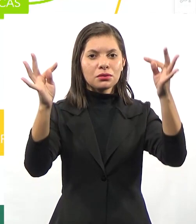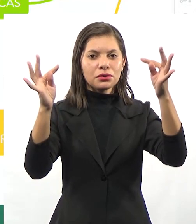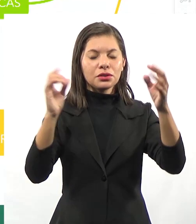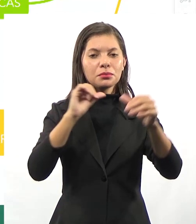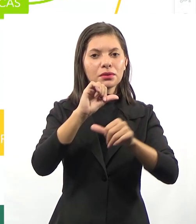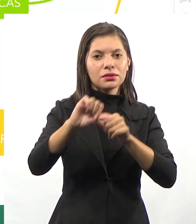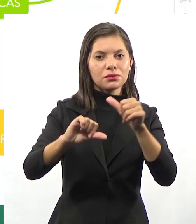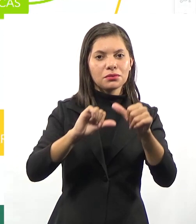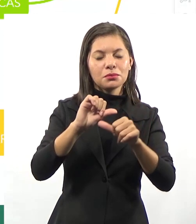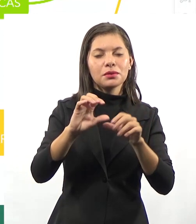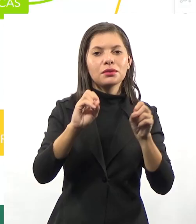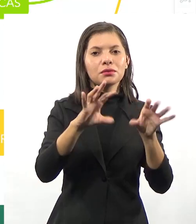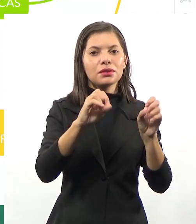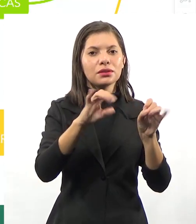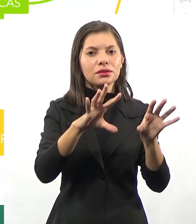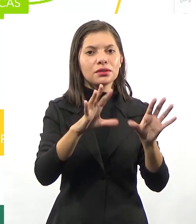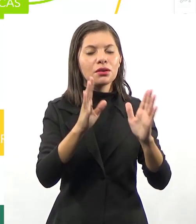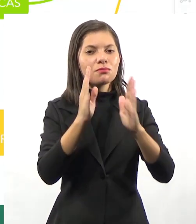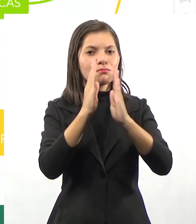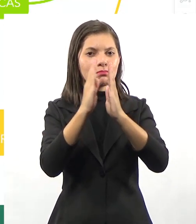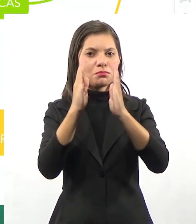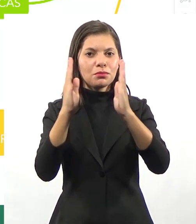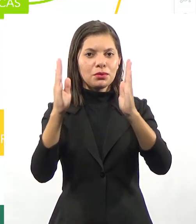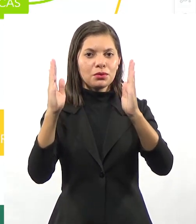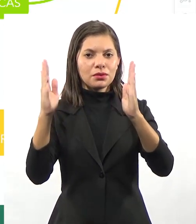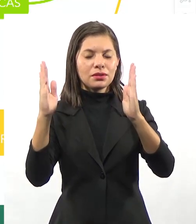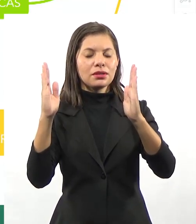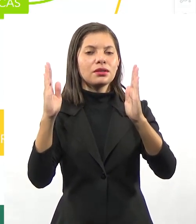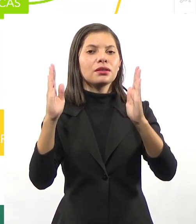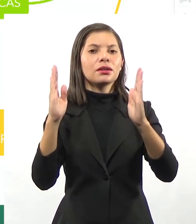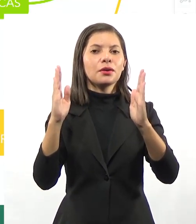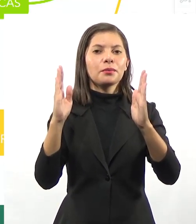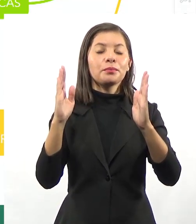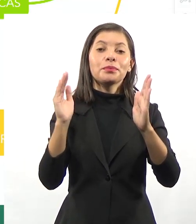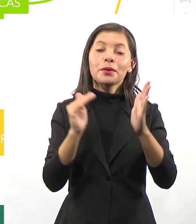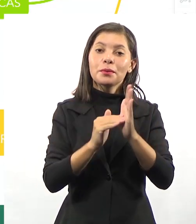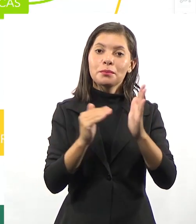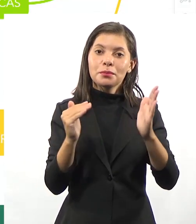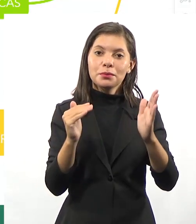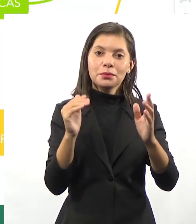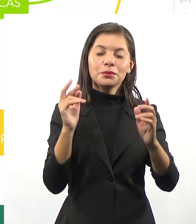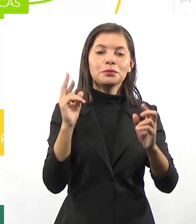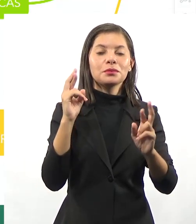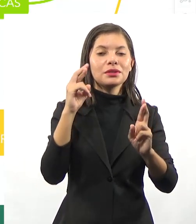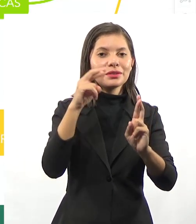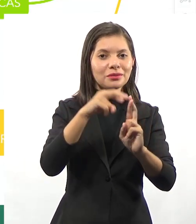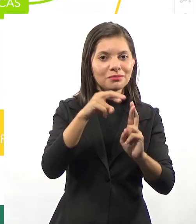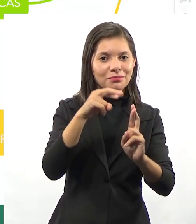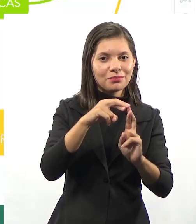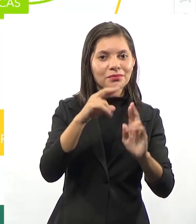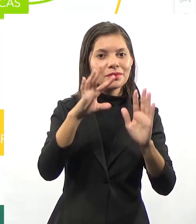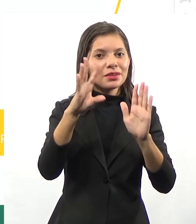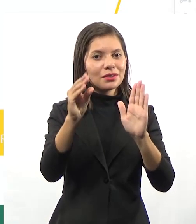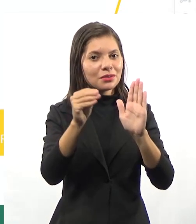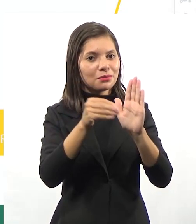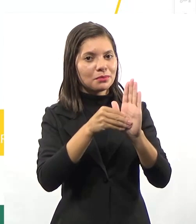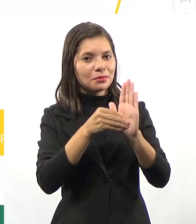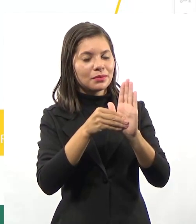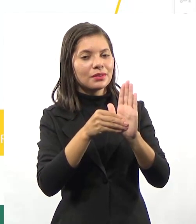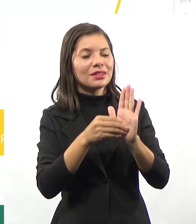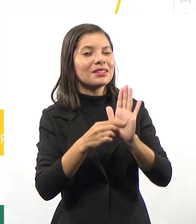para Transformar a Educação, que está lá disponível na nossa biblioteca virtual, e, por último, as referências